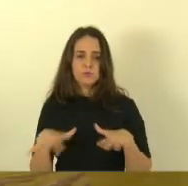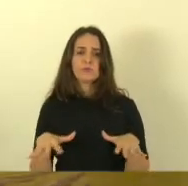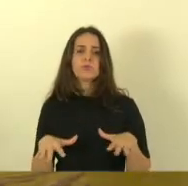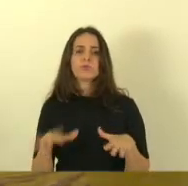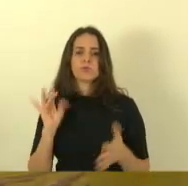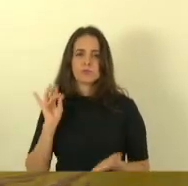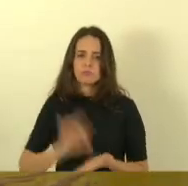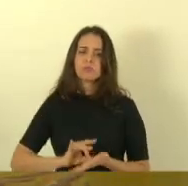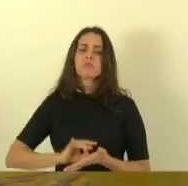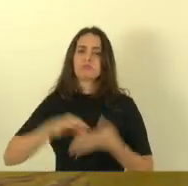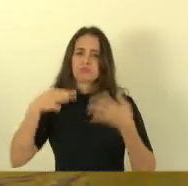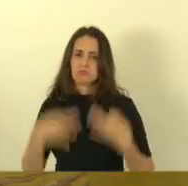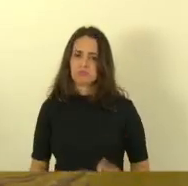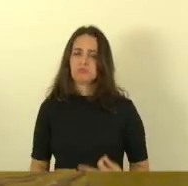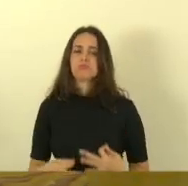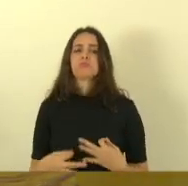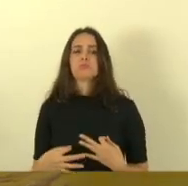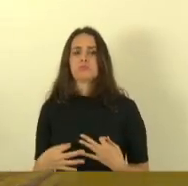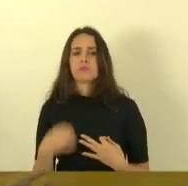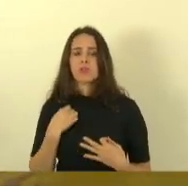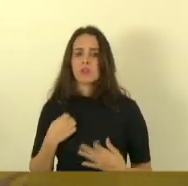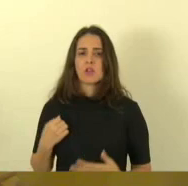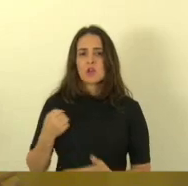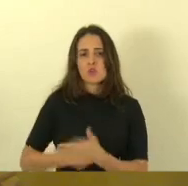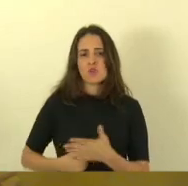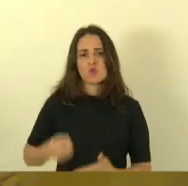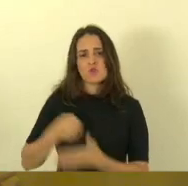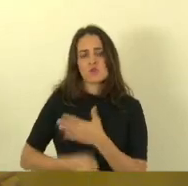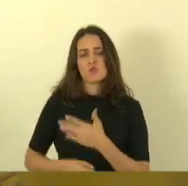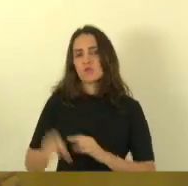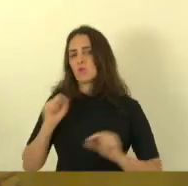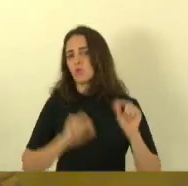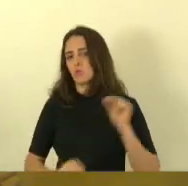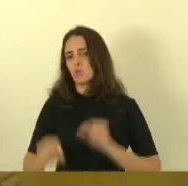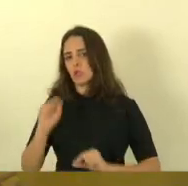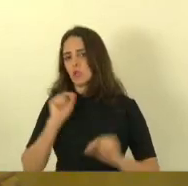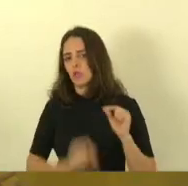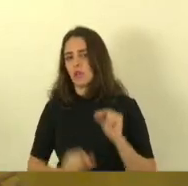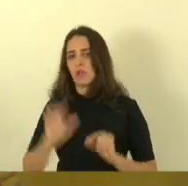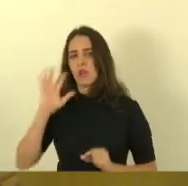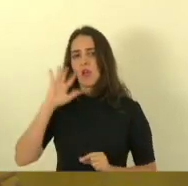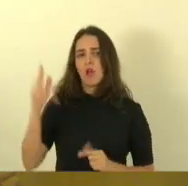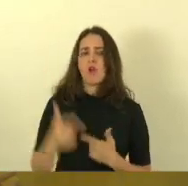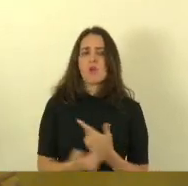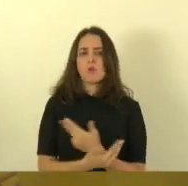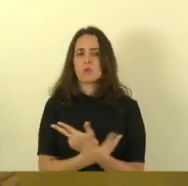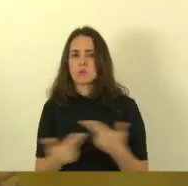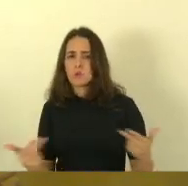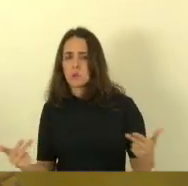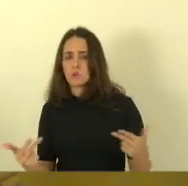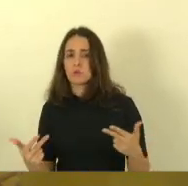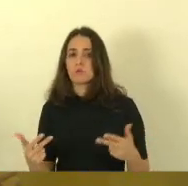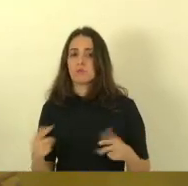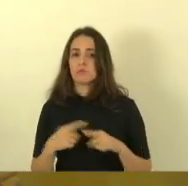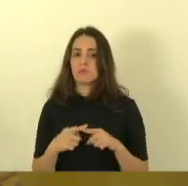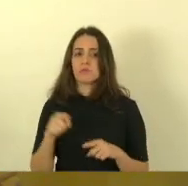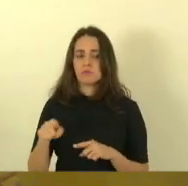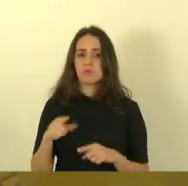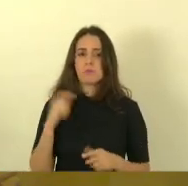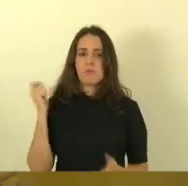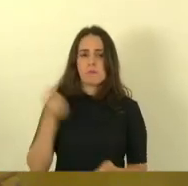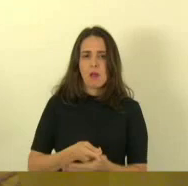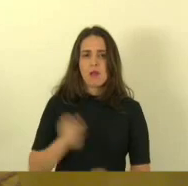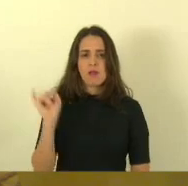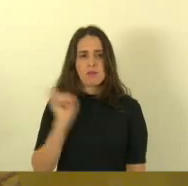legítima para reivindicar algumas situações algumas necessidades uma vez que eles pagam seus